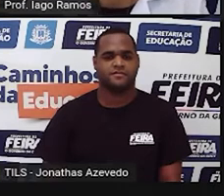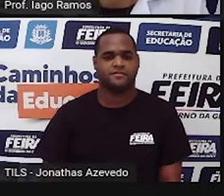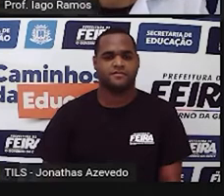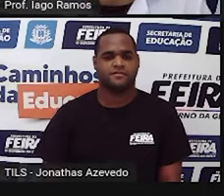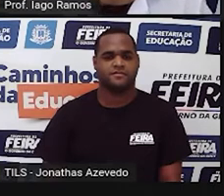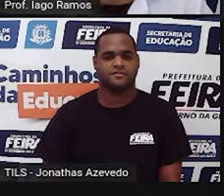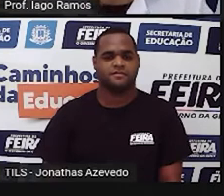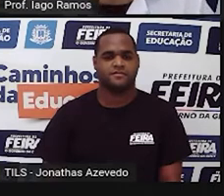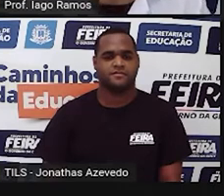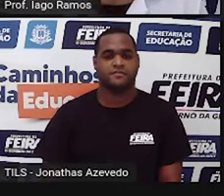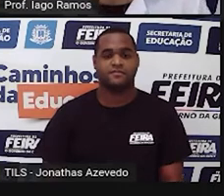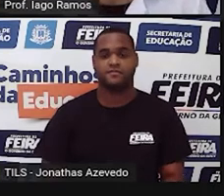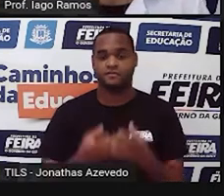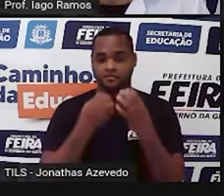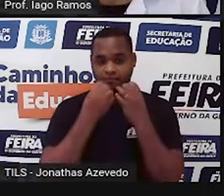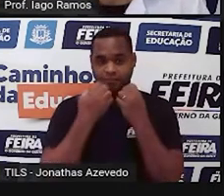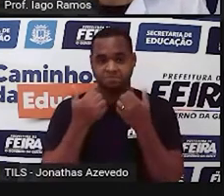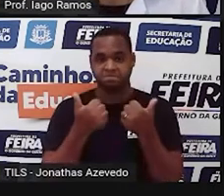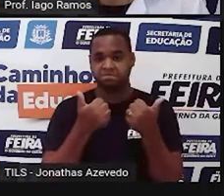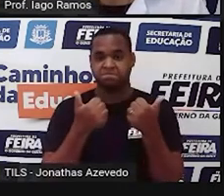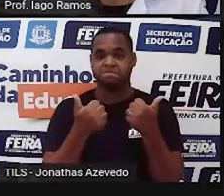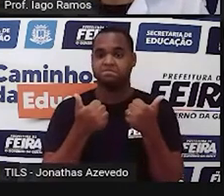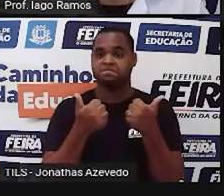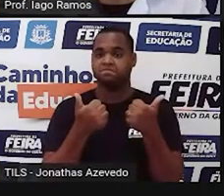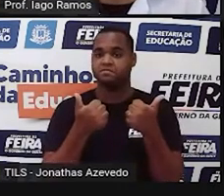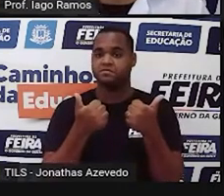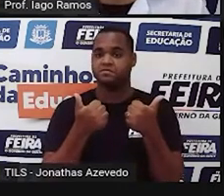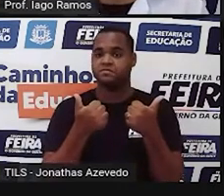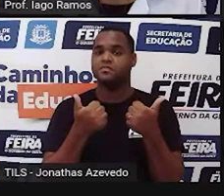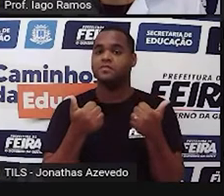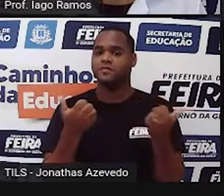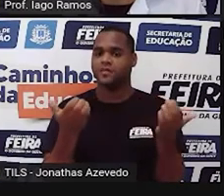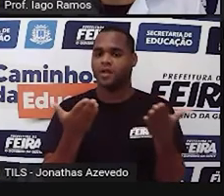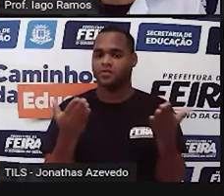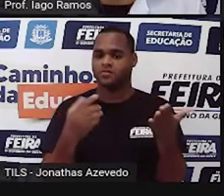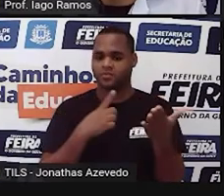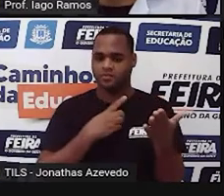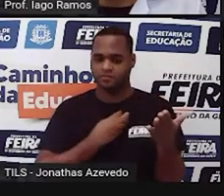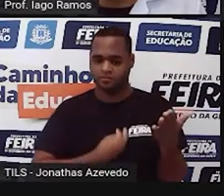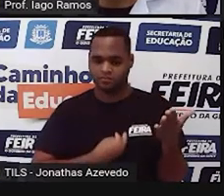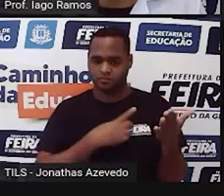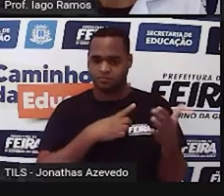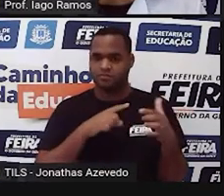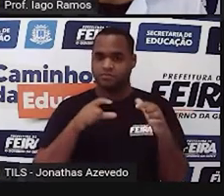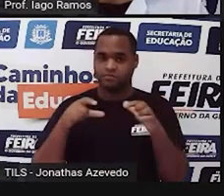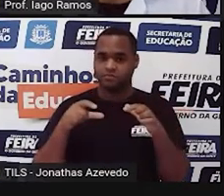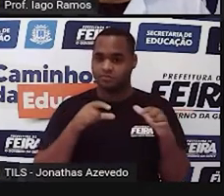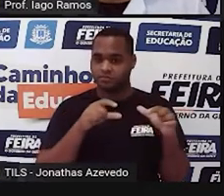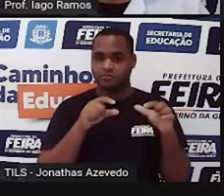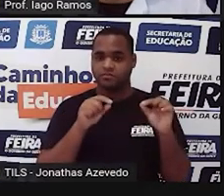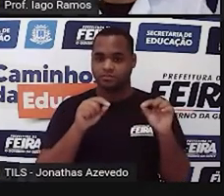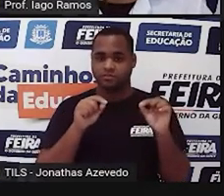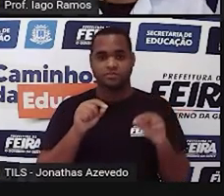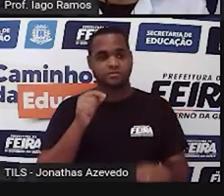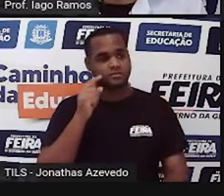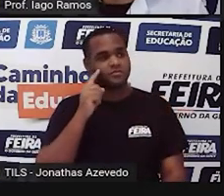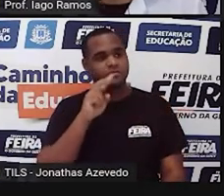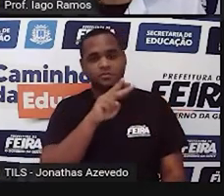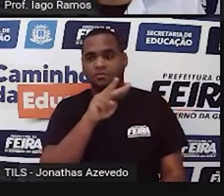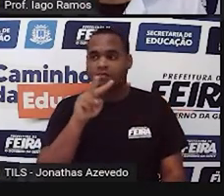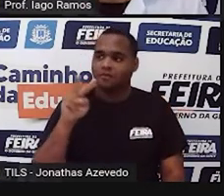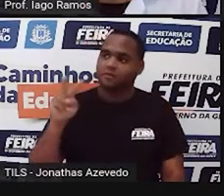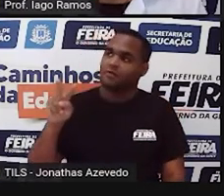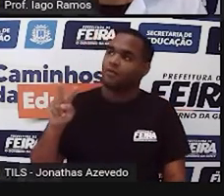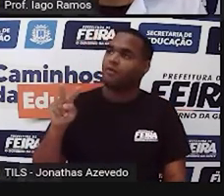Bom, aqui, né? Onde nós estamos, se a gente olhar aqui à nossa